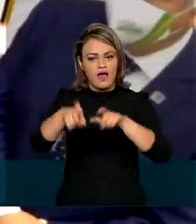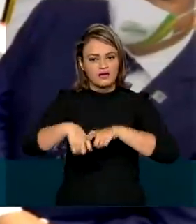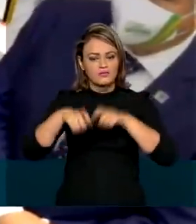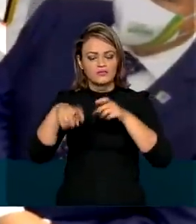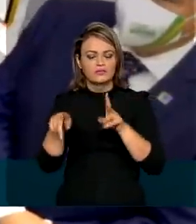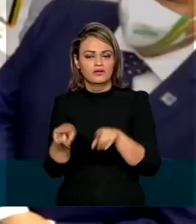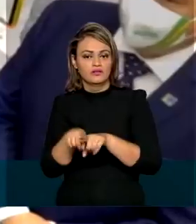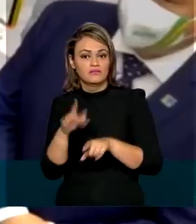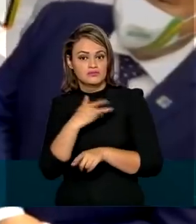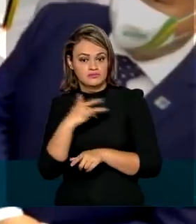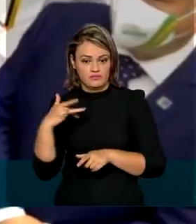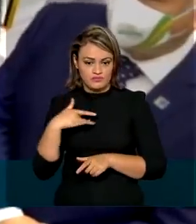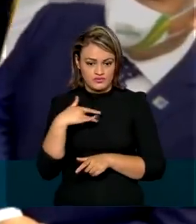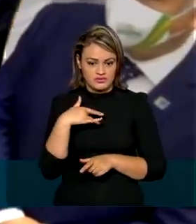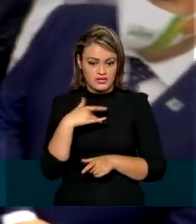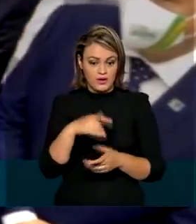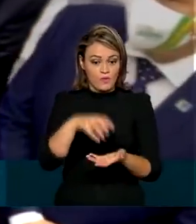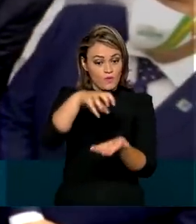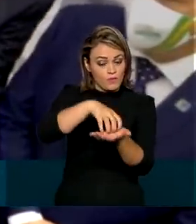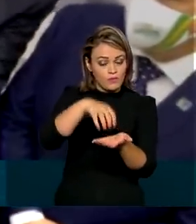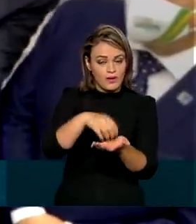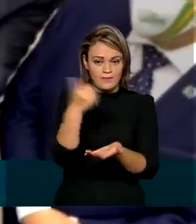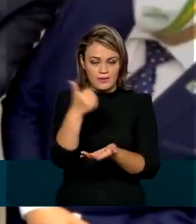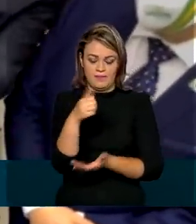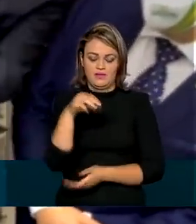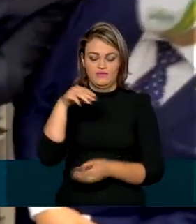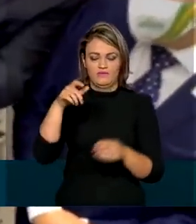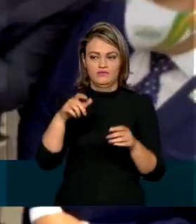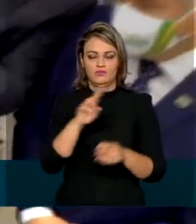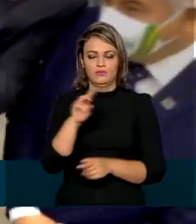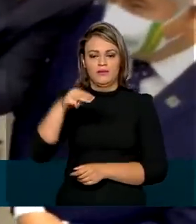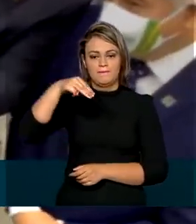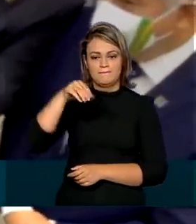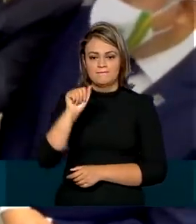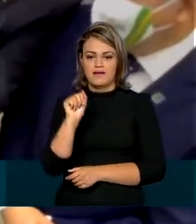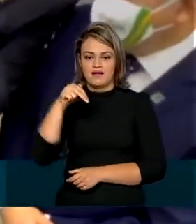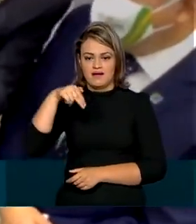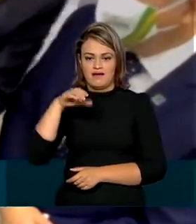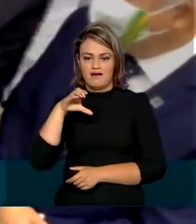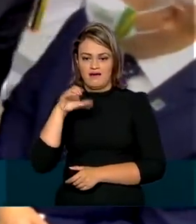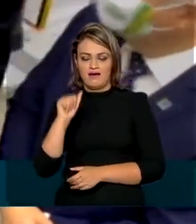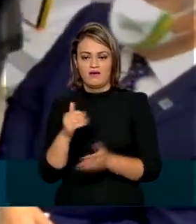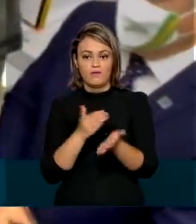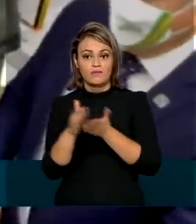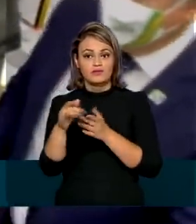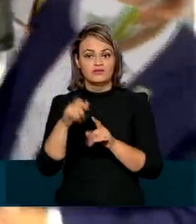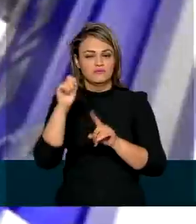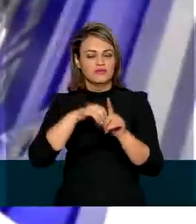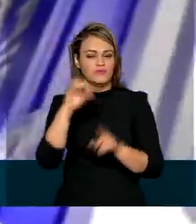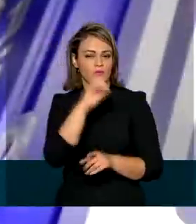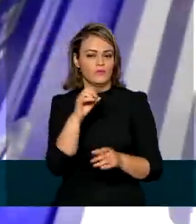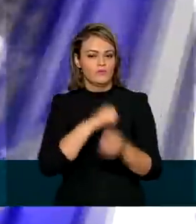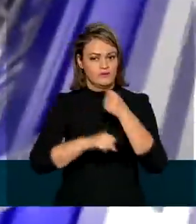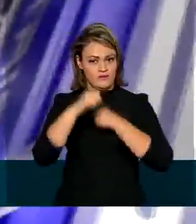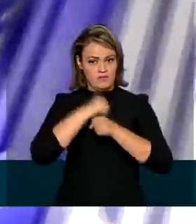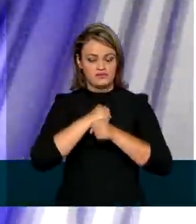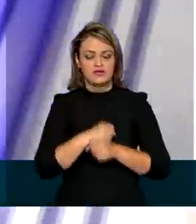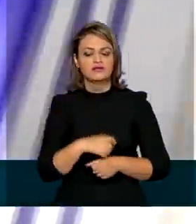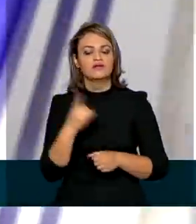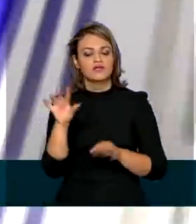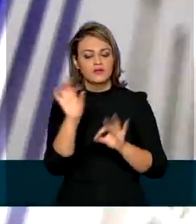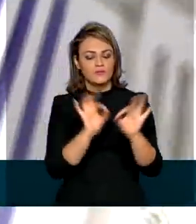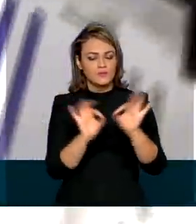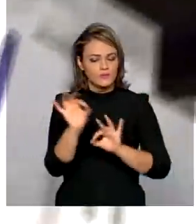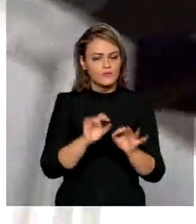saúde. Sua primeira estação de pesquisa, a Manacá, foi inaugurada em outubro do ano passado e desde então tem sido usada